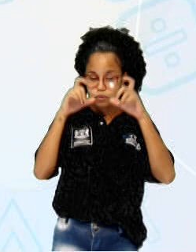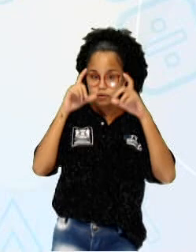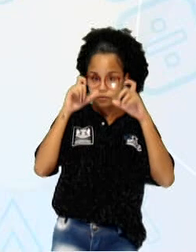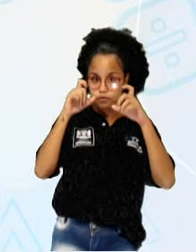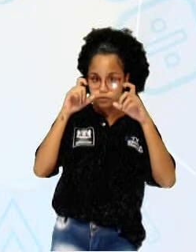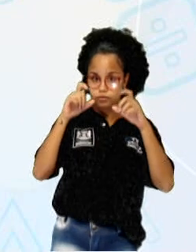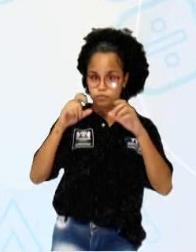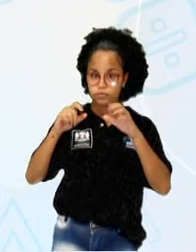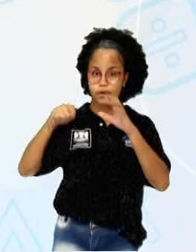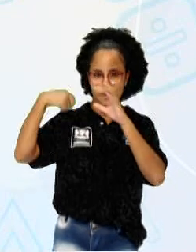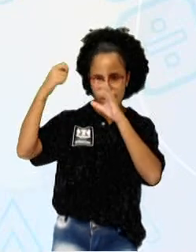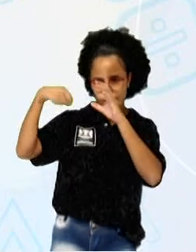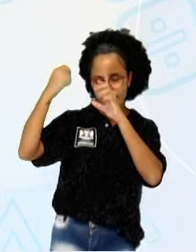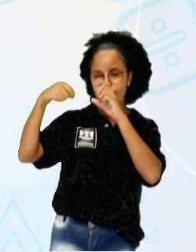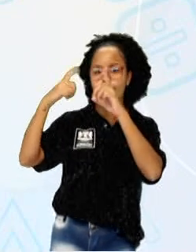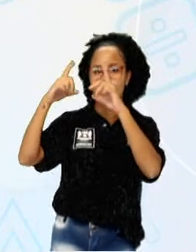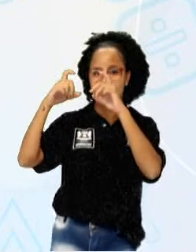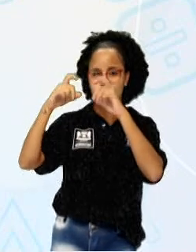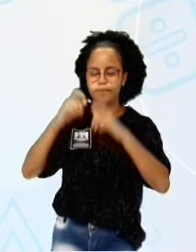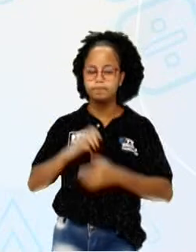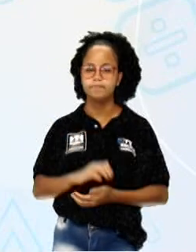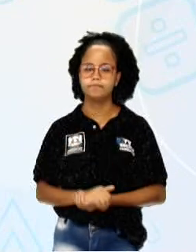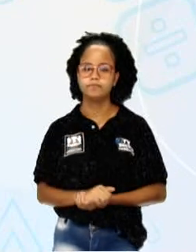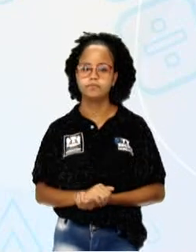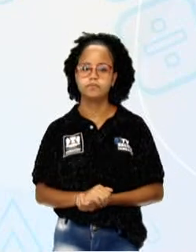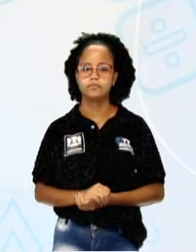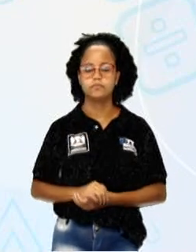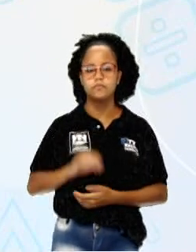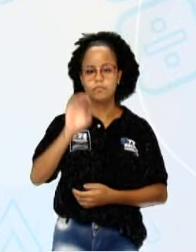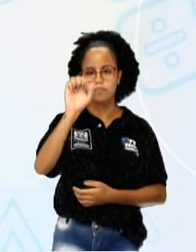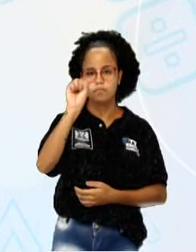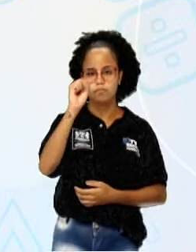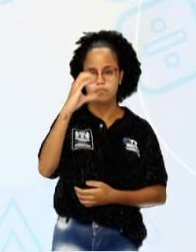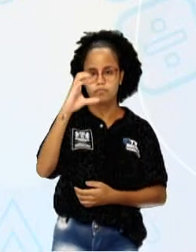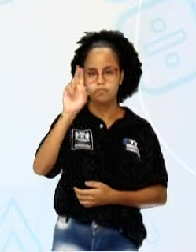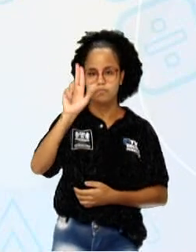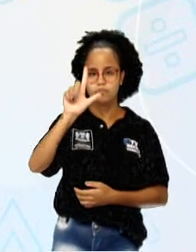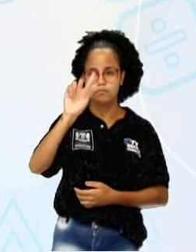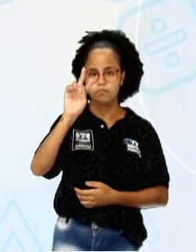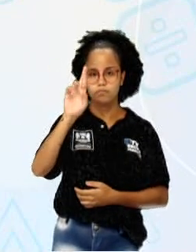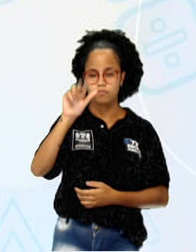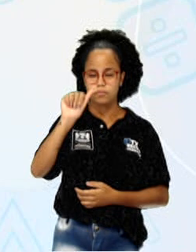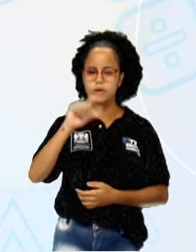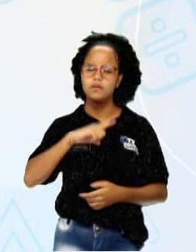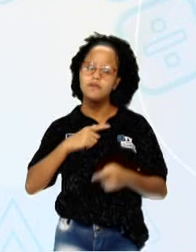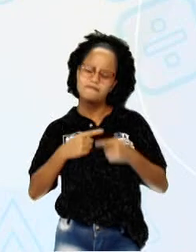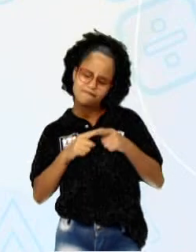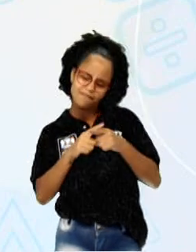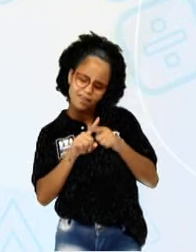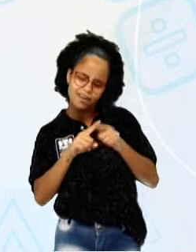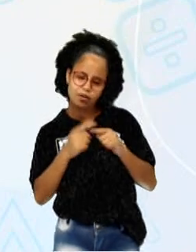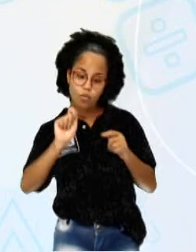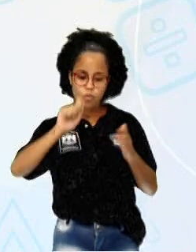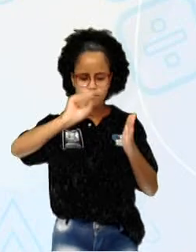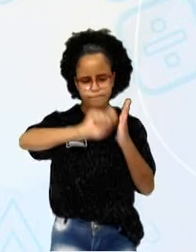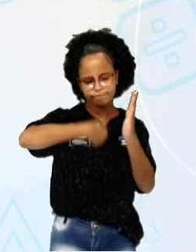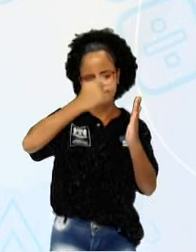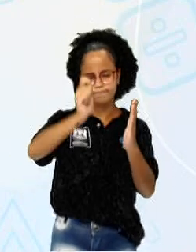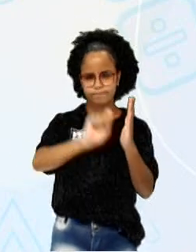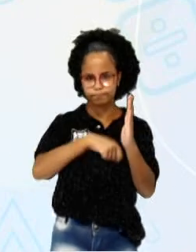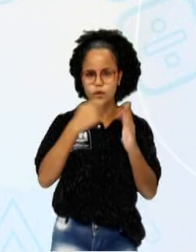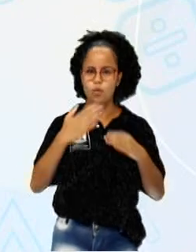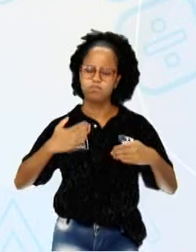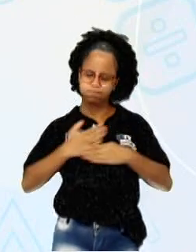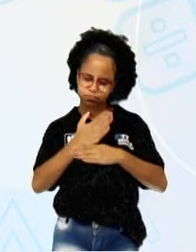é a máquina fotográfica. E na escultura? Pode ser uma faca, uma talhadeira, uma